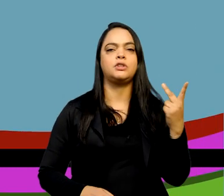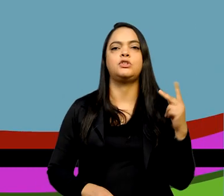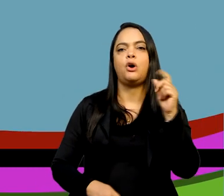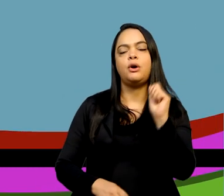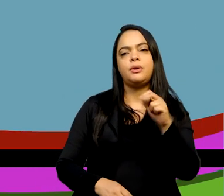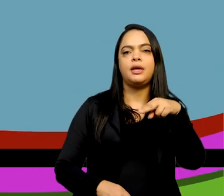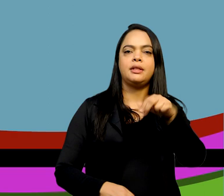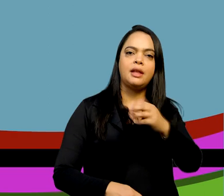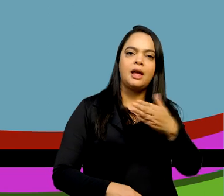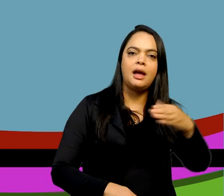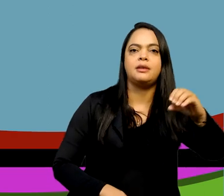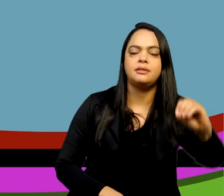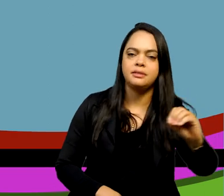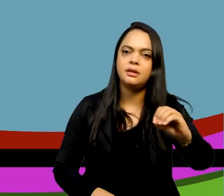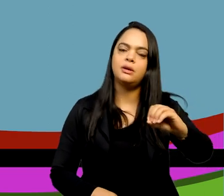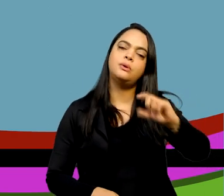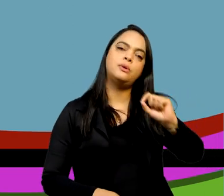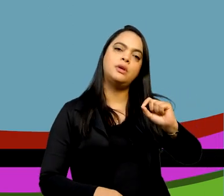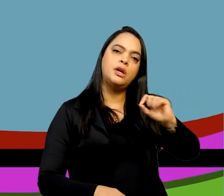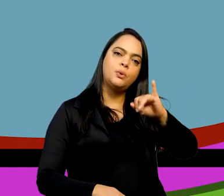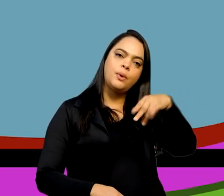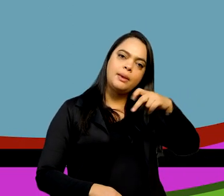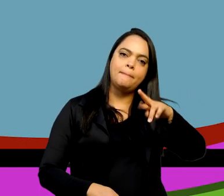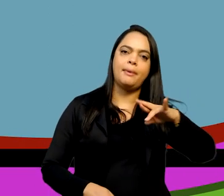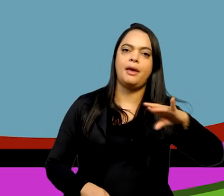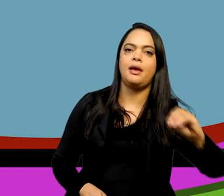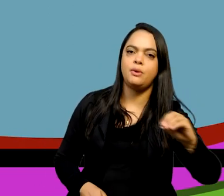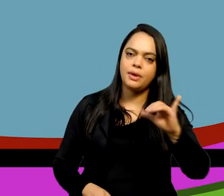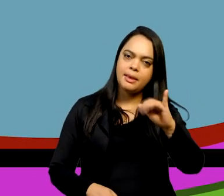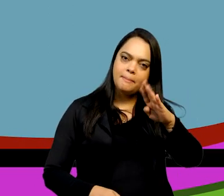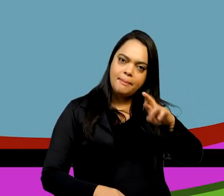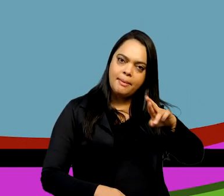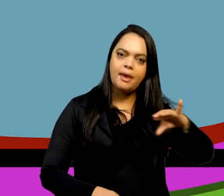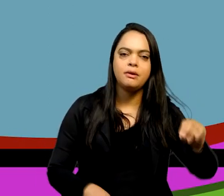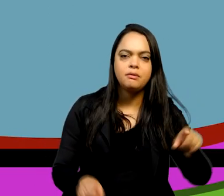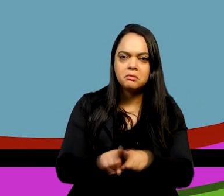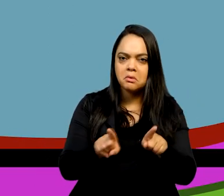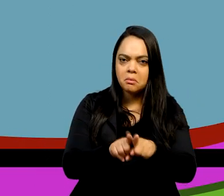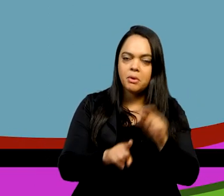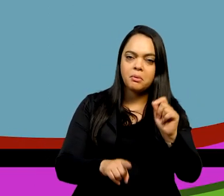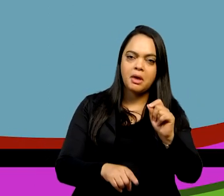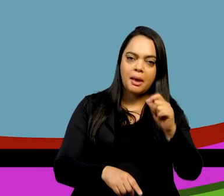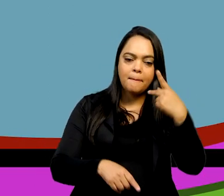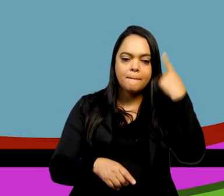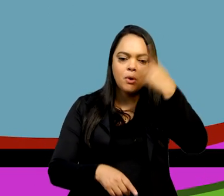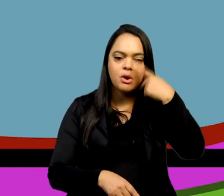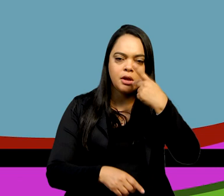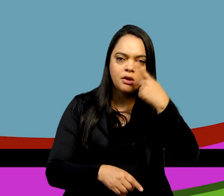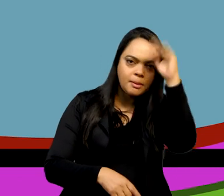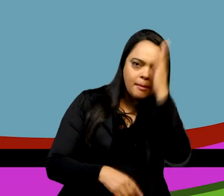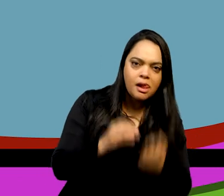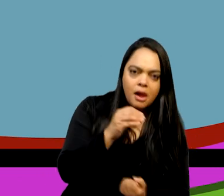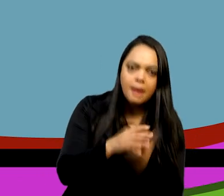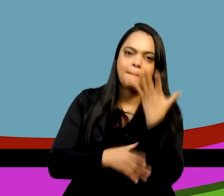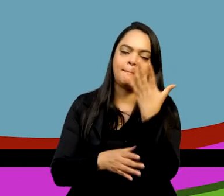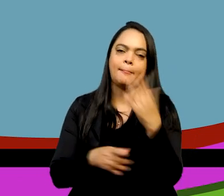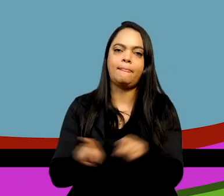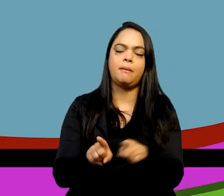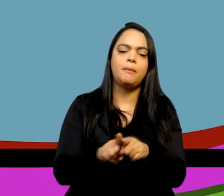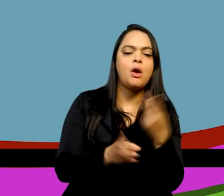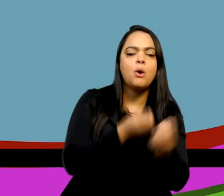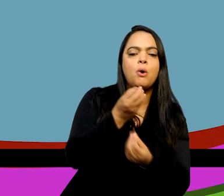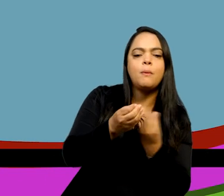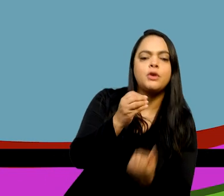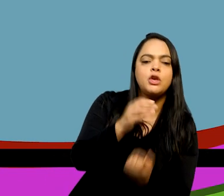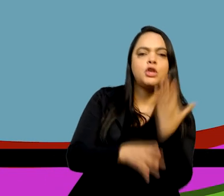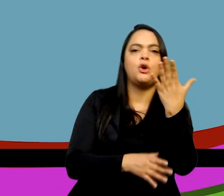Impérios Ibéricos, no Prata, O Nascimento Político do Brasil, Origens do Estado e da Nação,